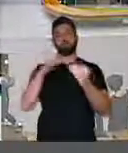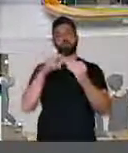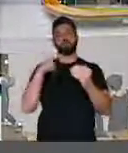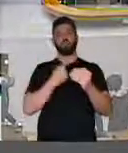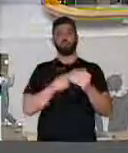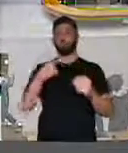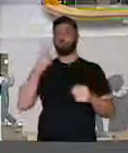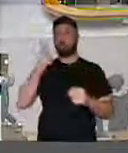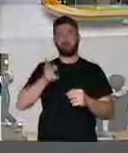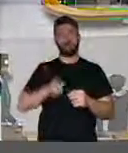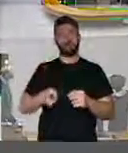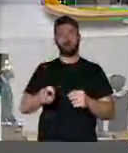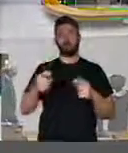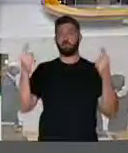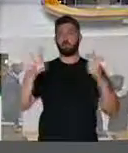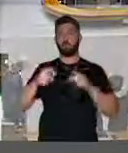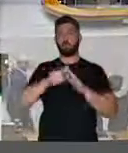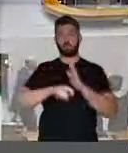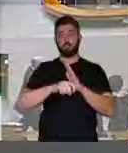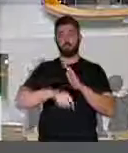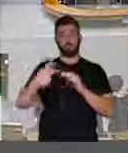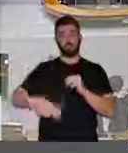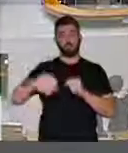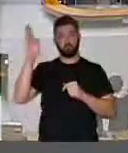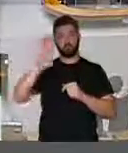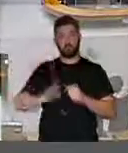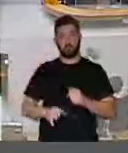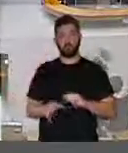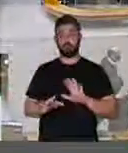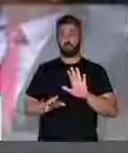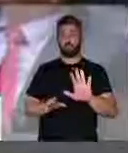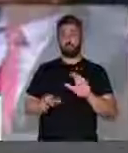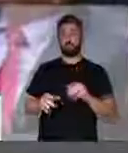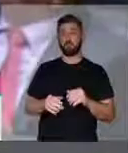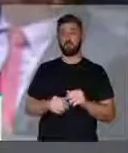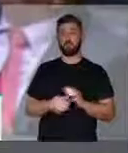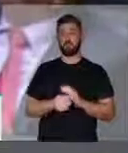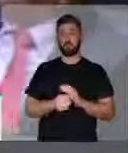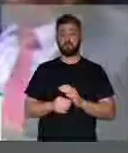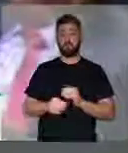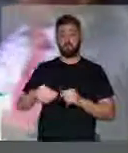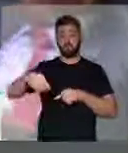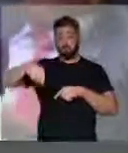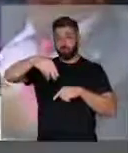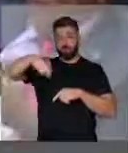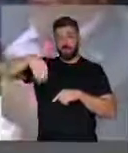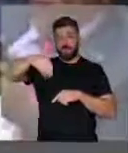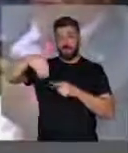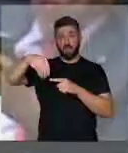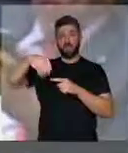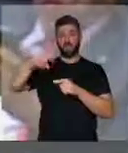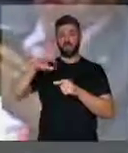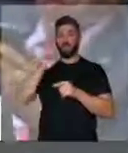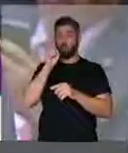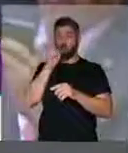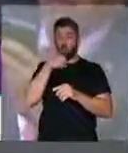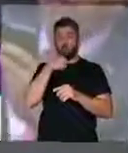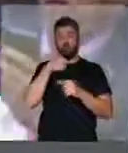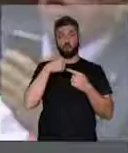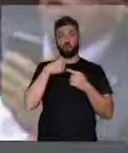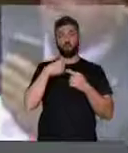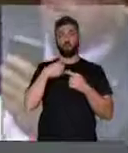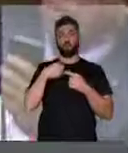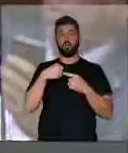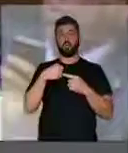nós, Democratas, temos falado contra os impostos desse país. Senhor Presidente, retira da farinha apenas do pãozinho